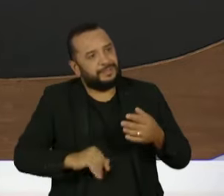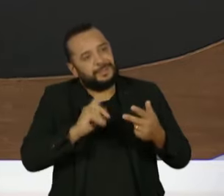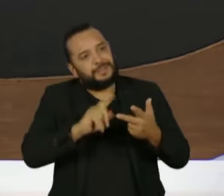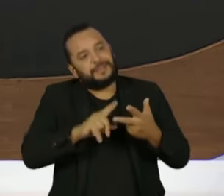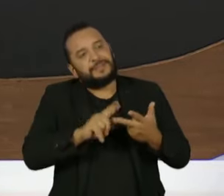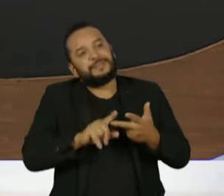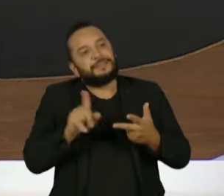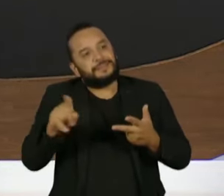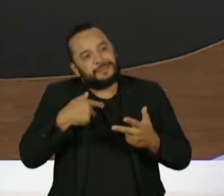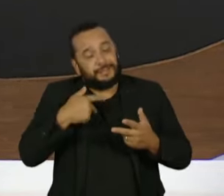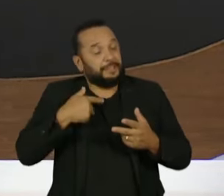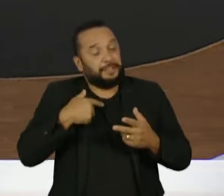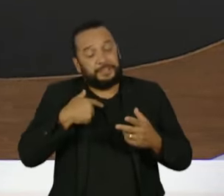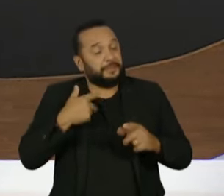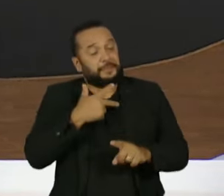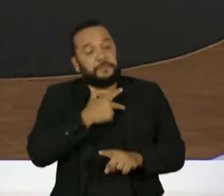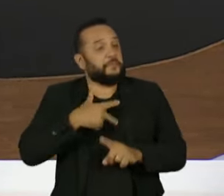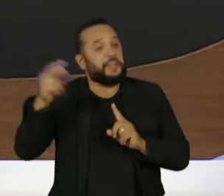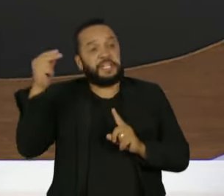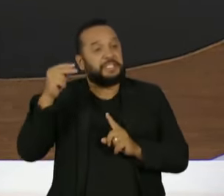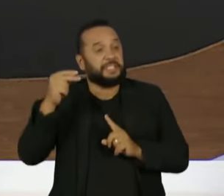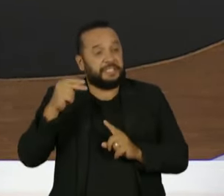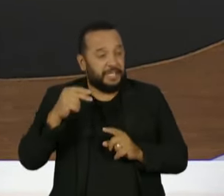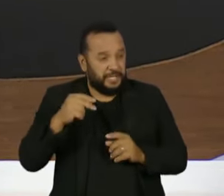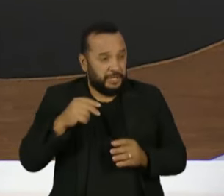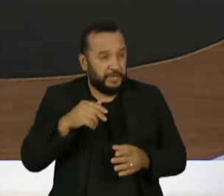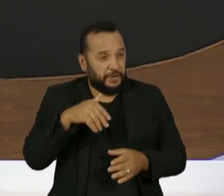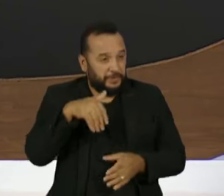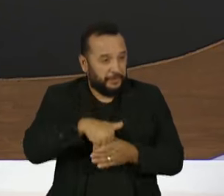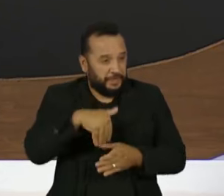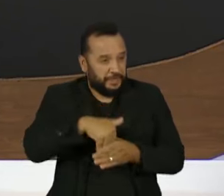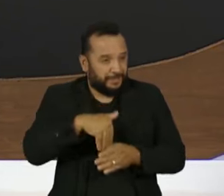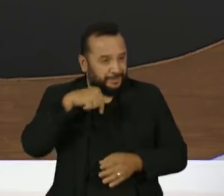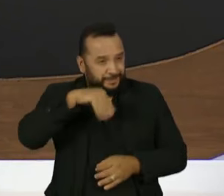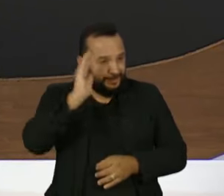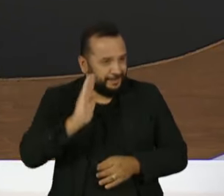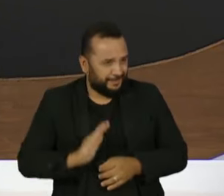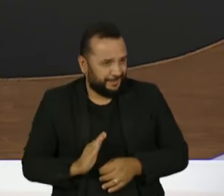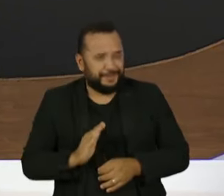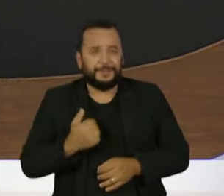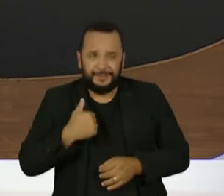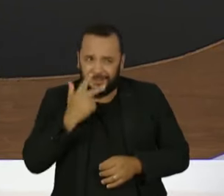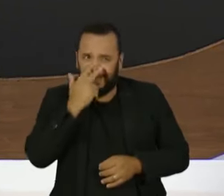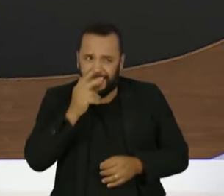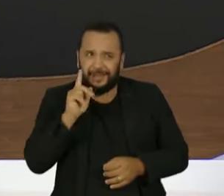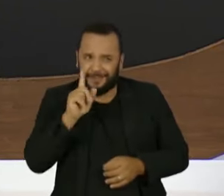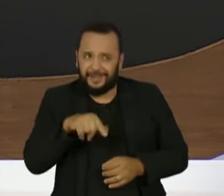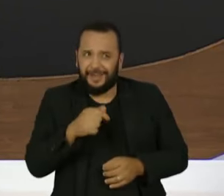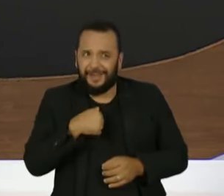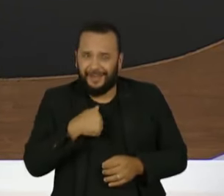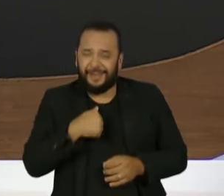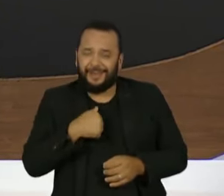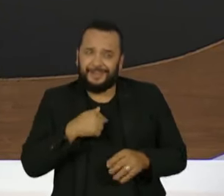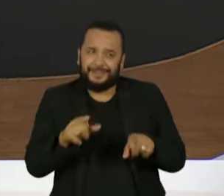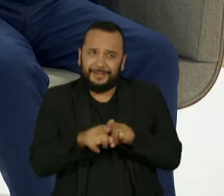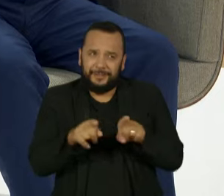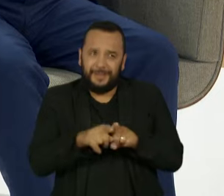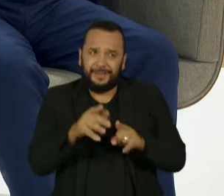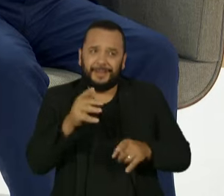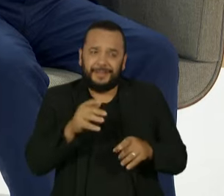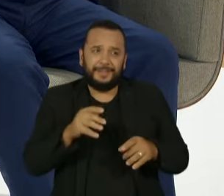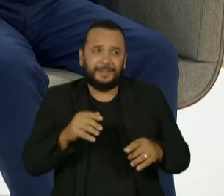venceu as eleições, assinou que ele venceu as eleições. Isso é apaziguamento? E isso que a oposição faz também não é revisionismo histórico?